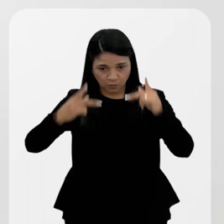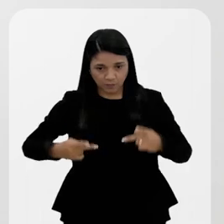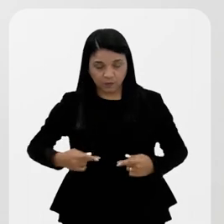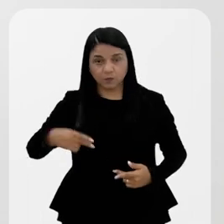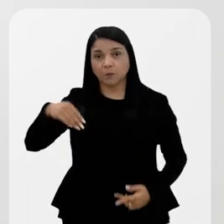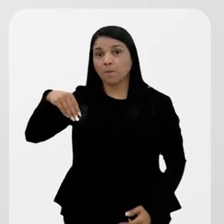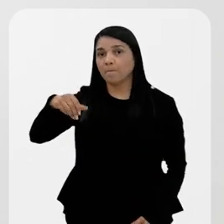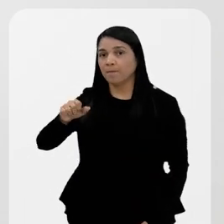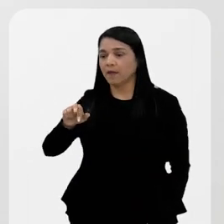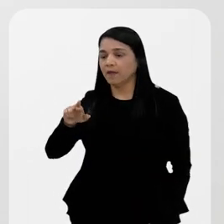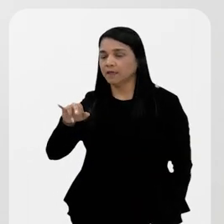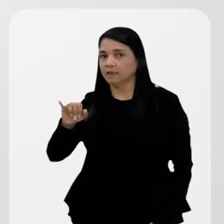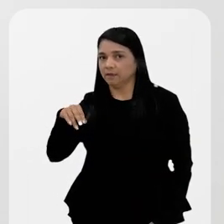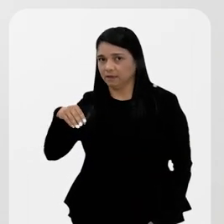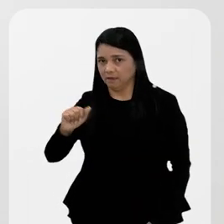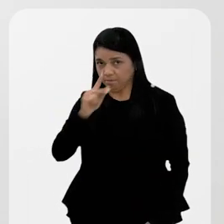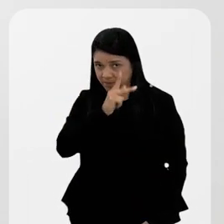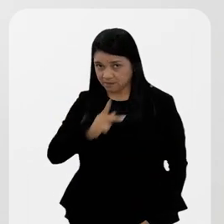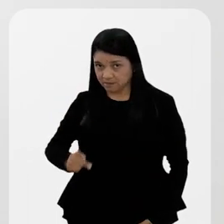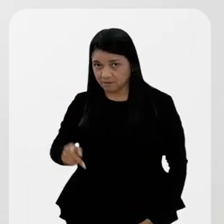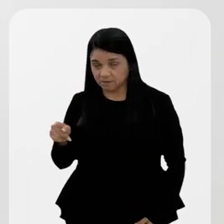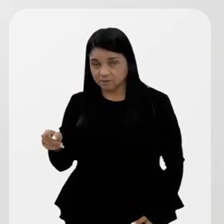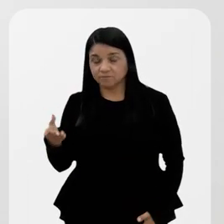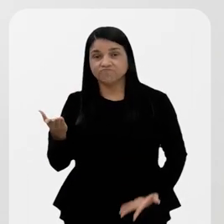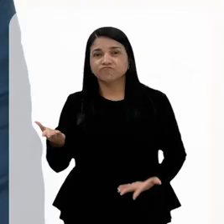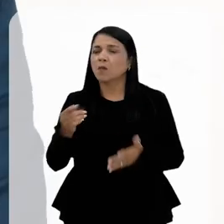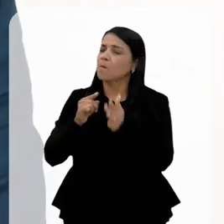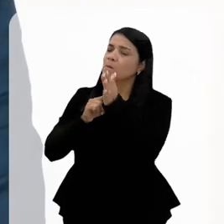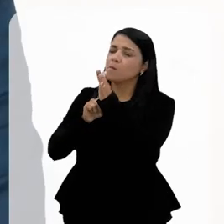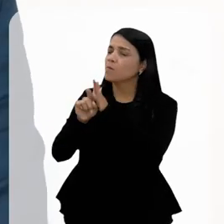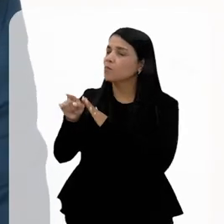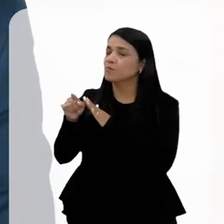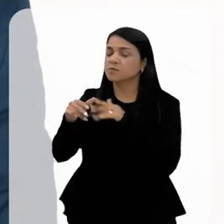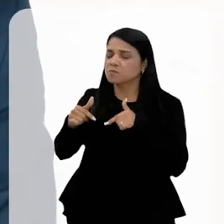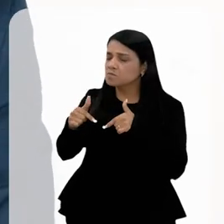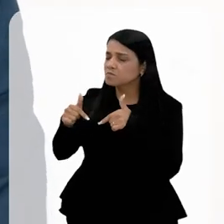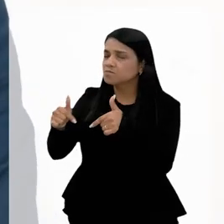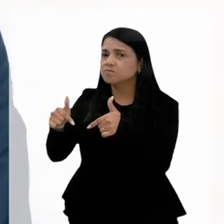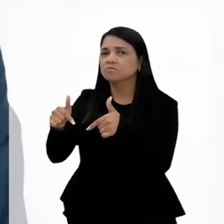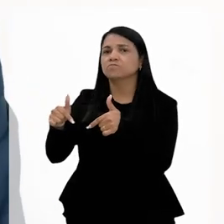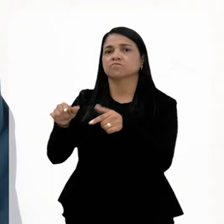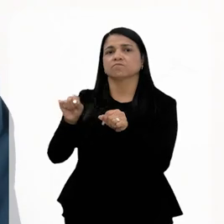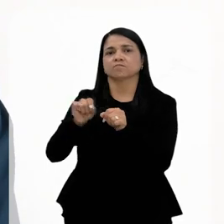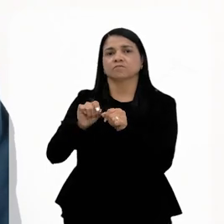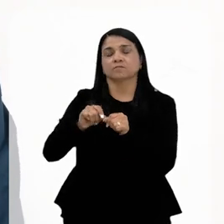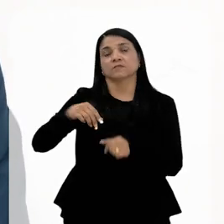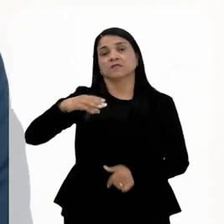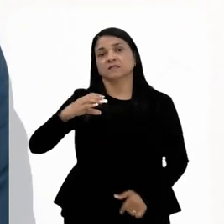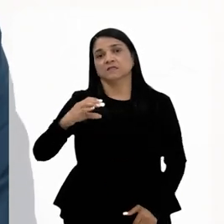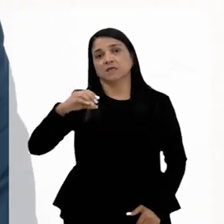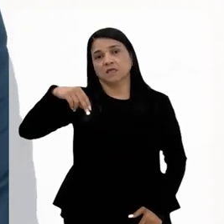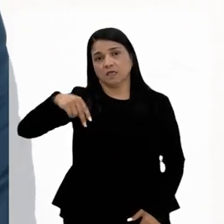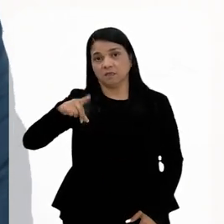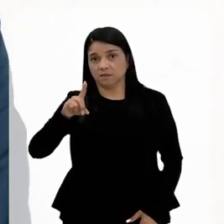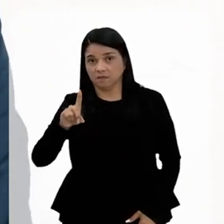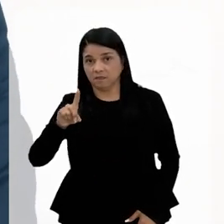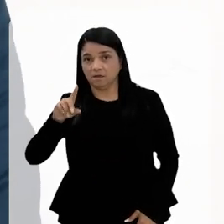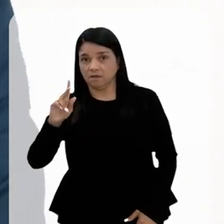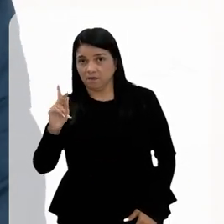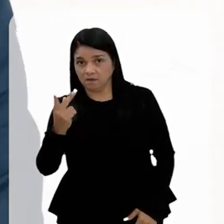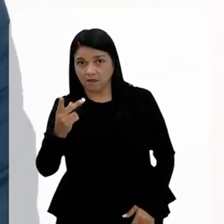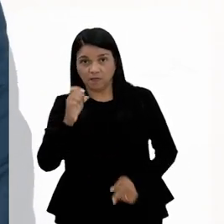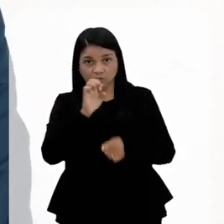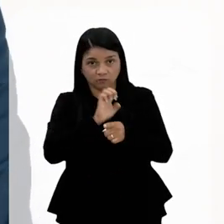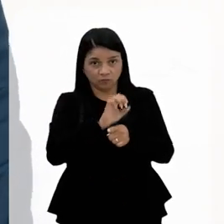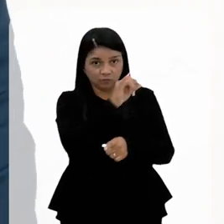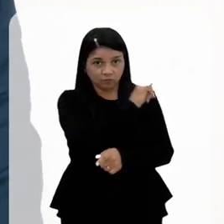Marina Derman, perguntando sobre a missão realizada pelo CNDH no Rio de Janeiro e o